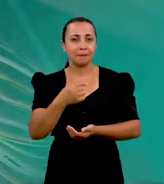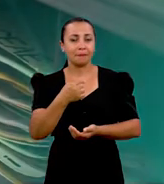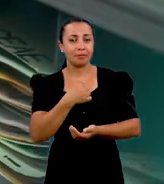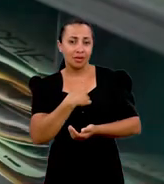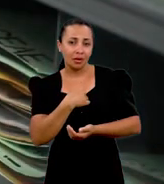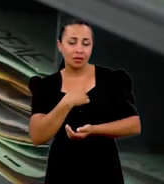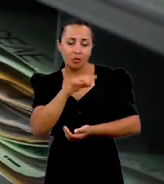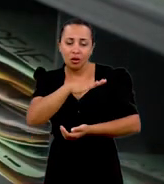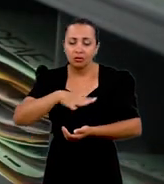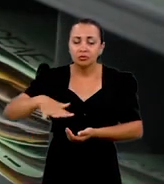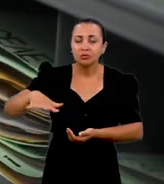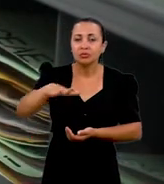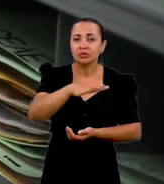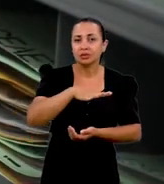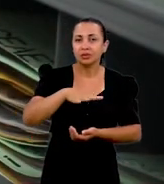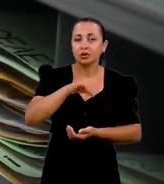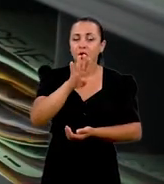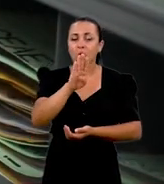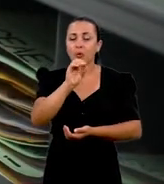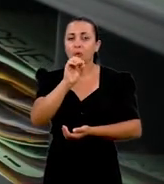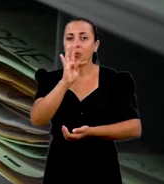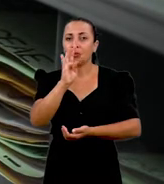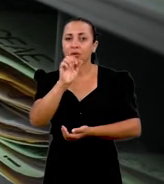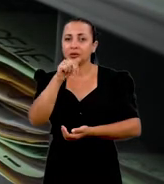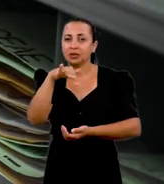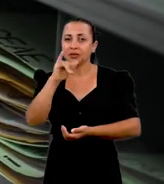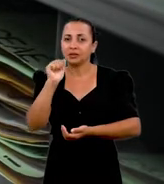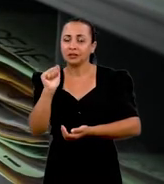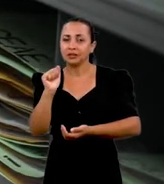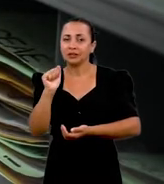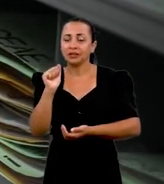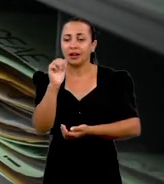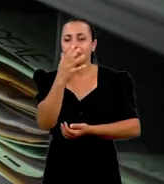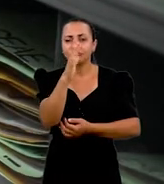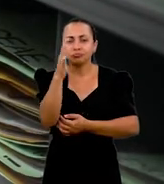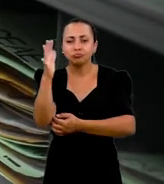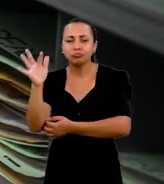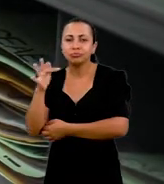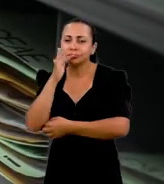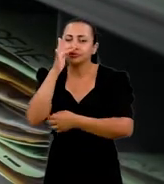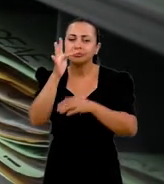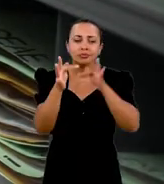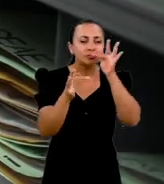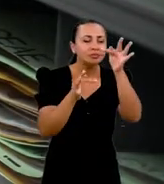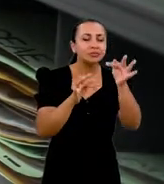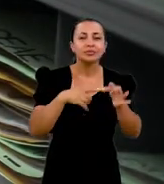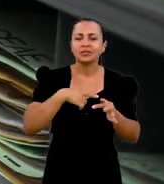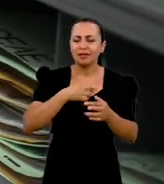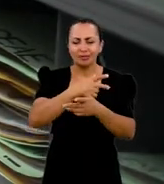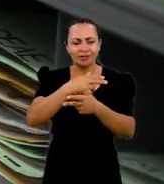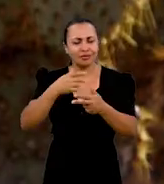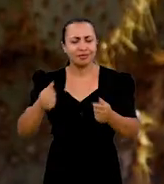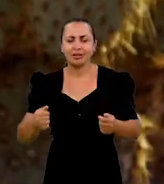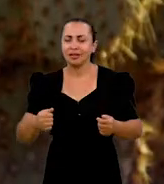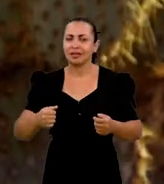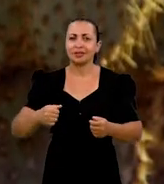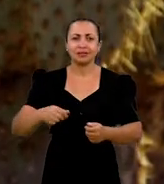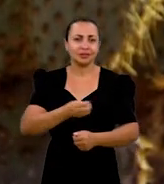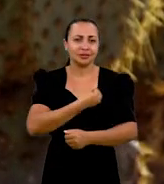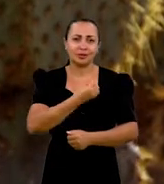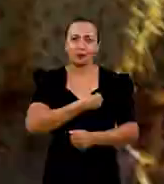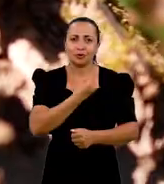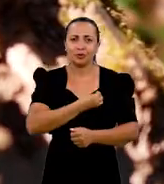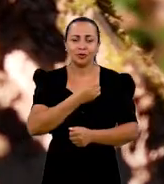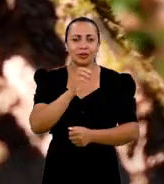Eu sou da área de botânica, uma área que envolve diversos organismos, estando as